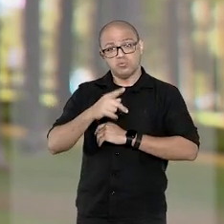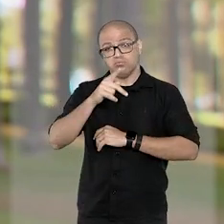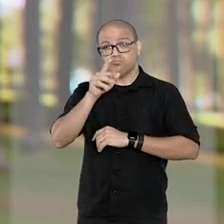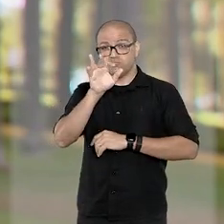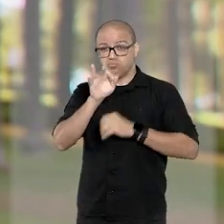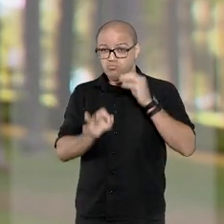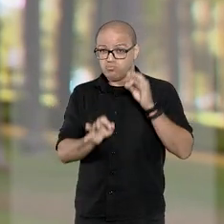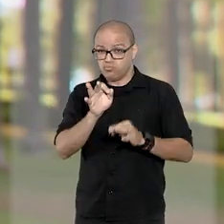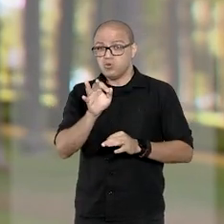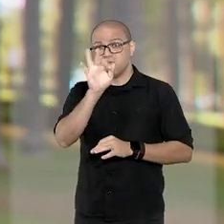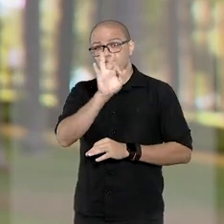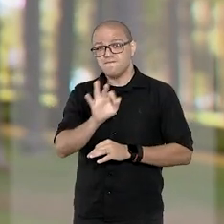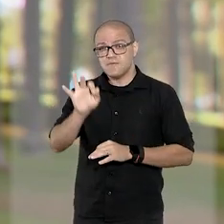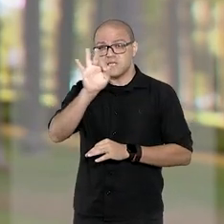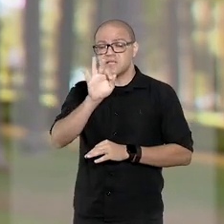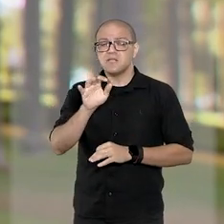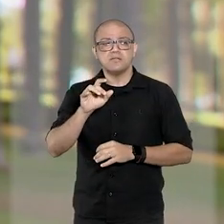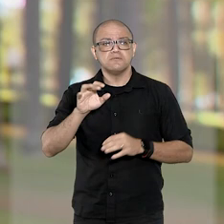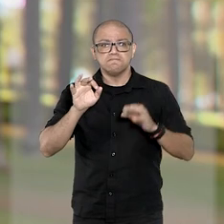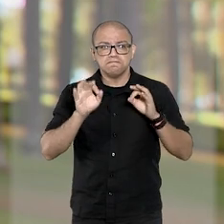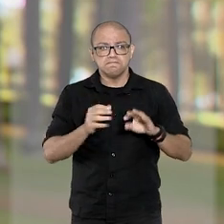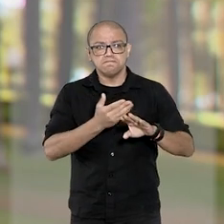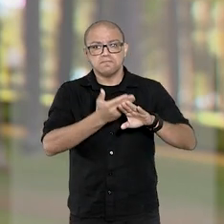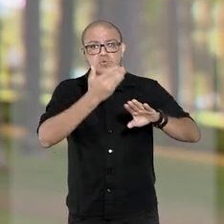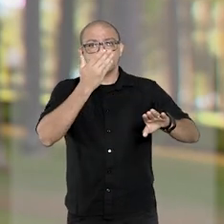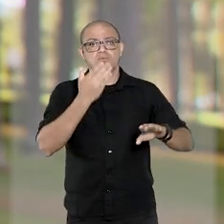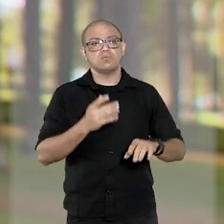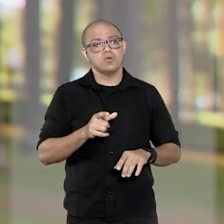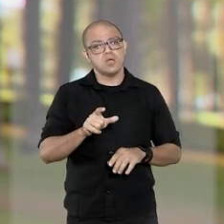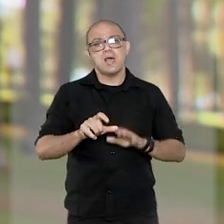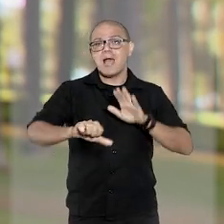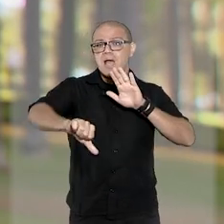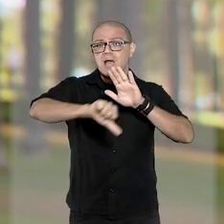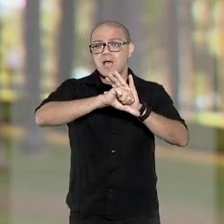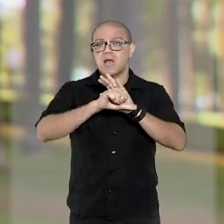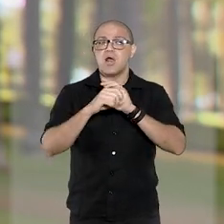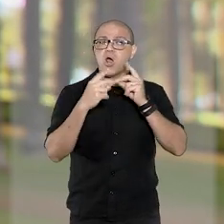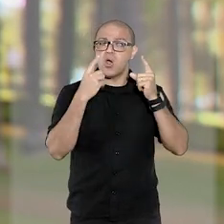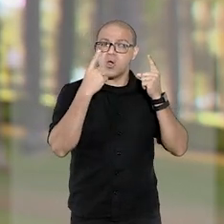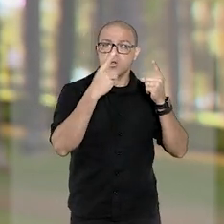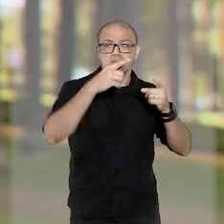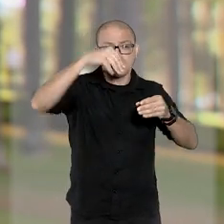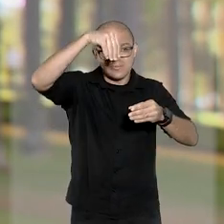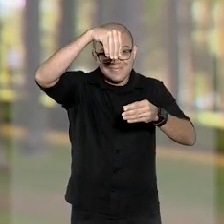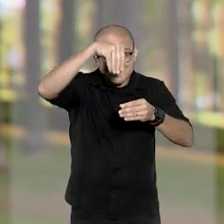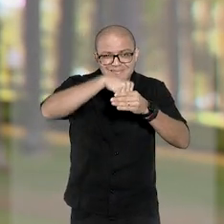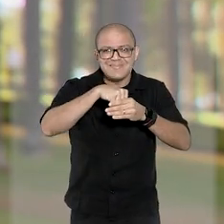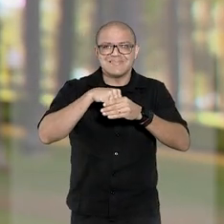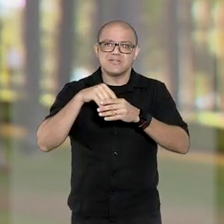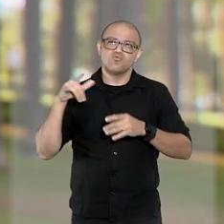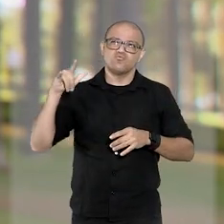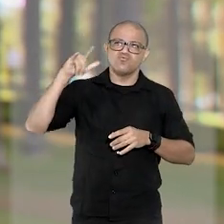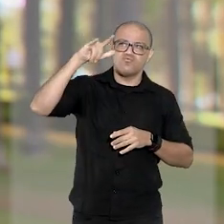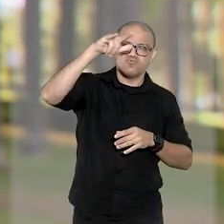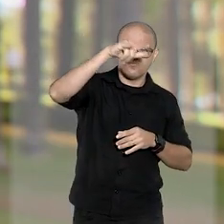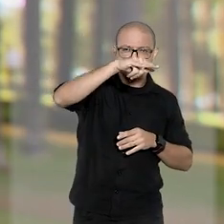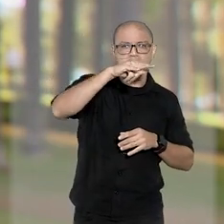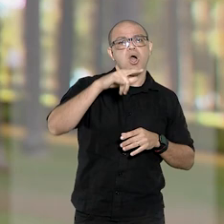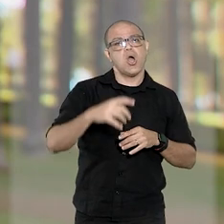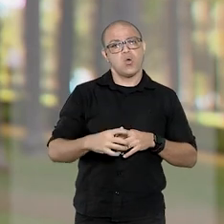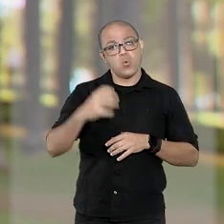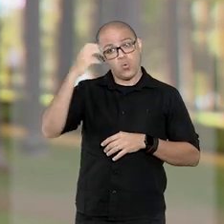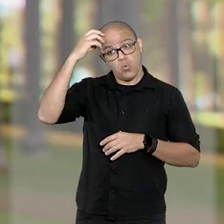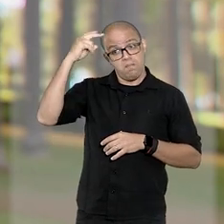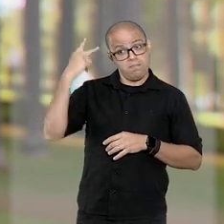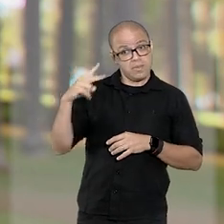apenas se ficasse cabalmente afastado eventual crime cometido a bordo da aeronave, ainda que culposo o que somente